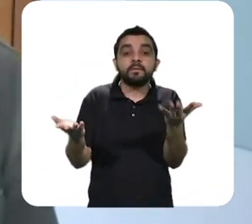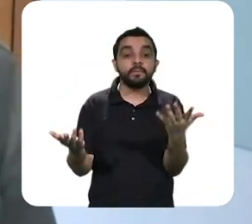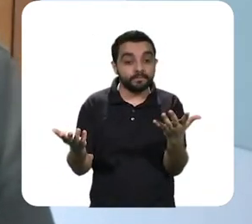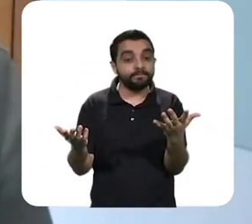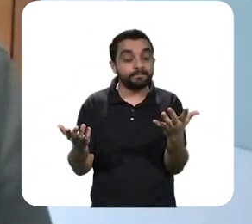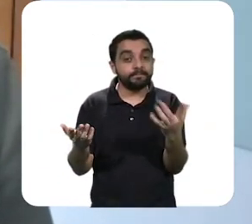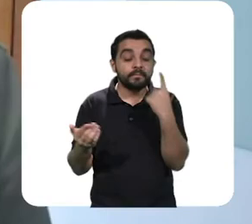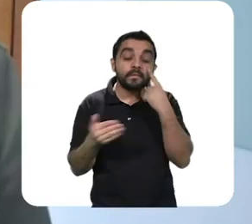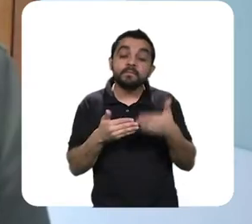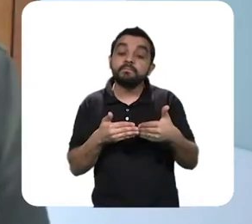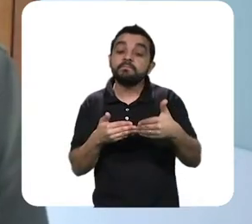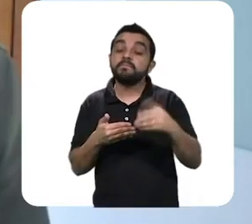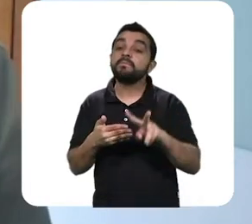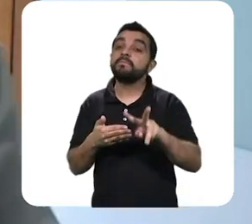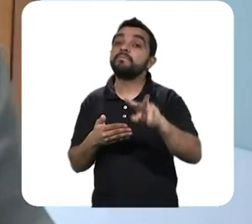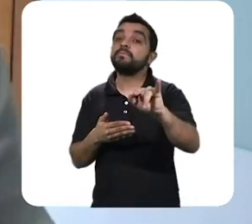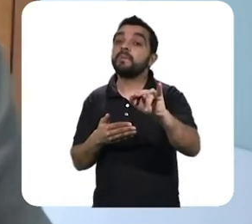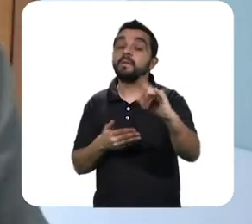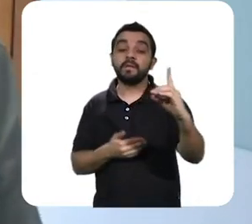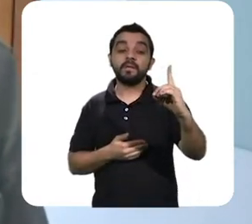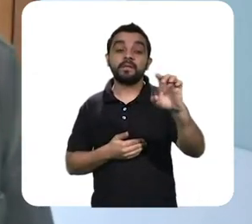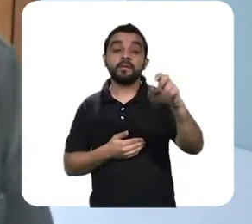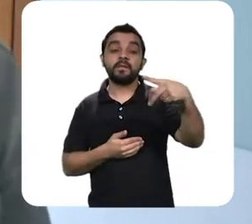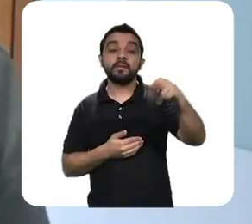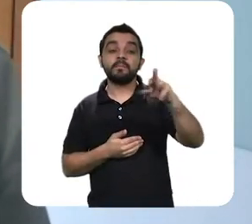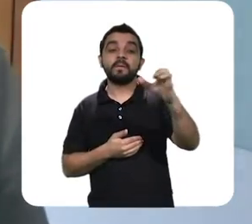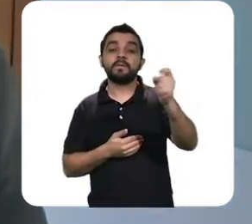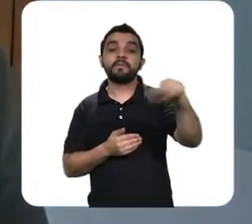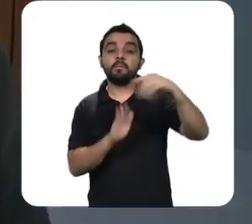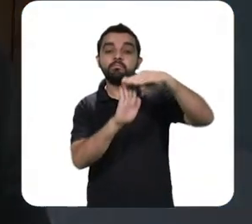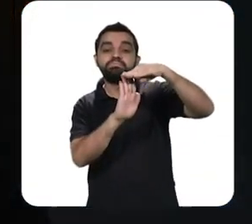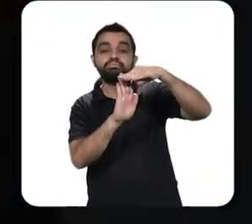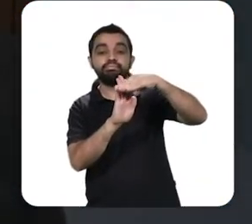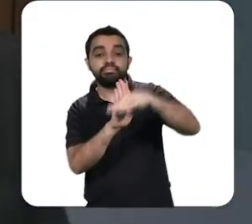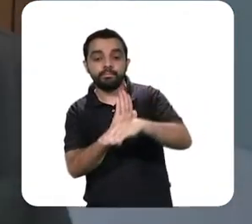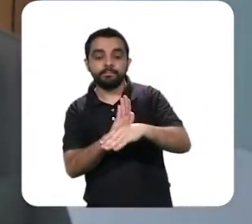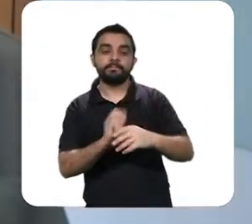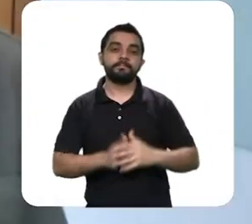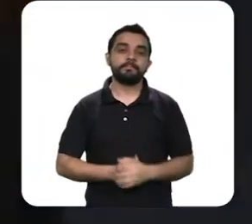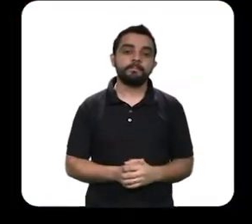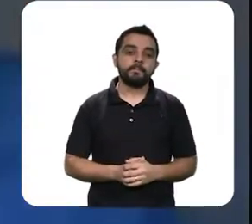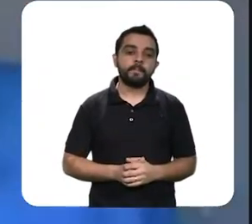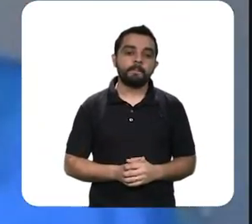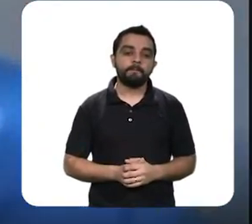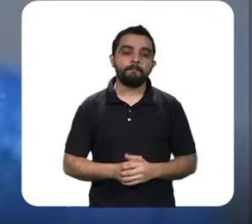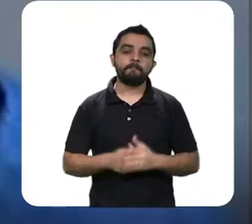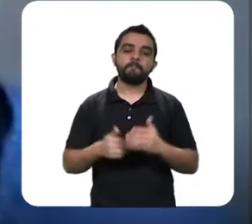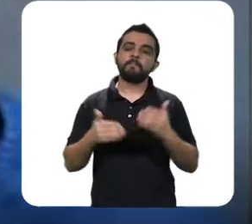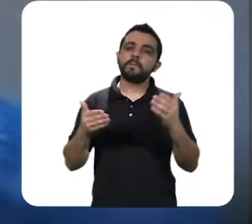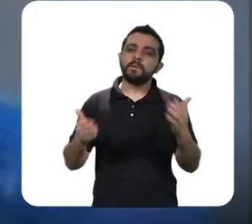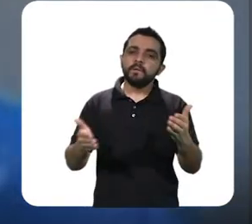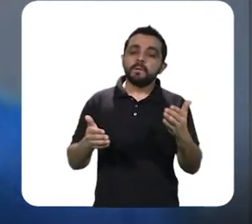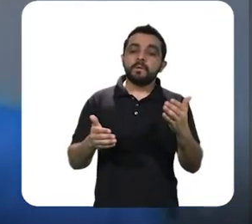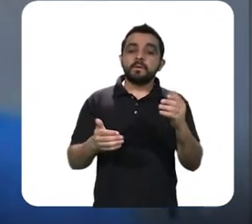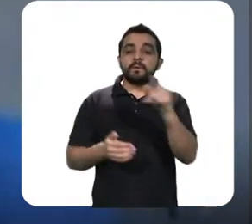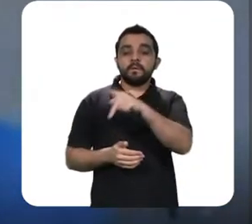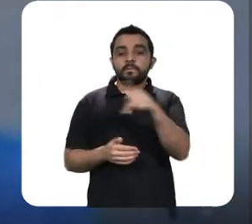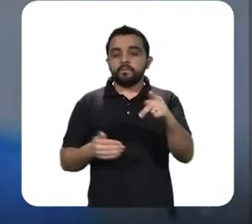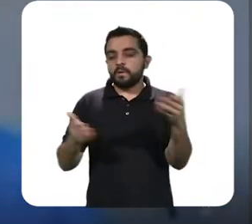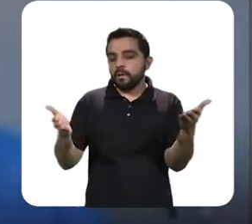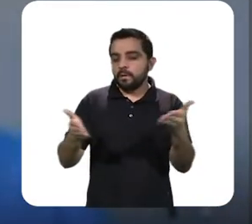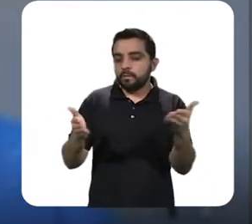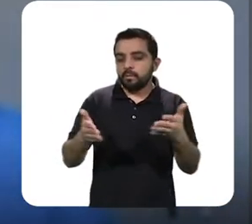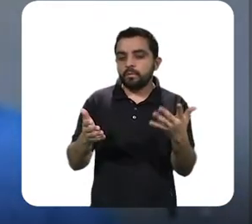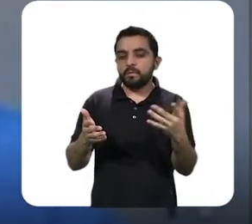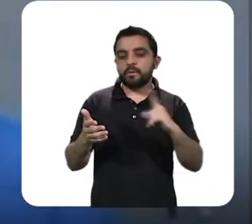qual é o tamanho da depressão que está se desenhando aí no médio prazo. Professor, sejam só, a gente tem, você citou agora